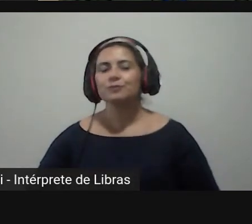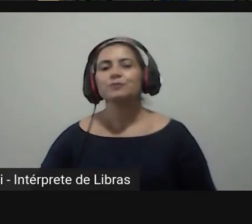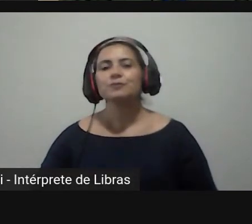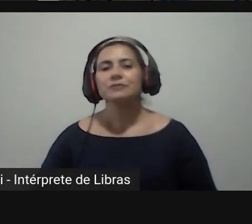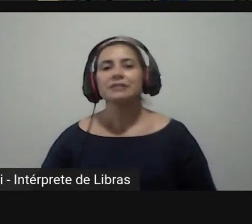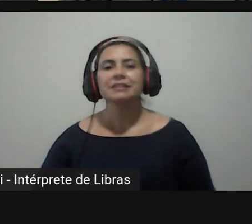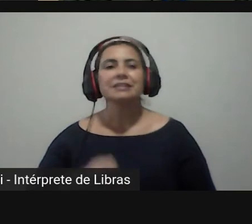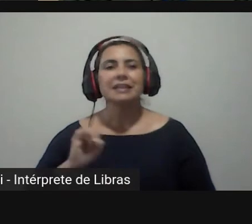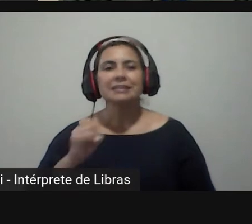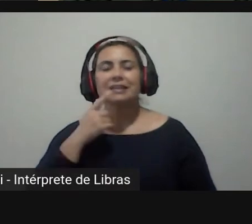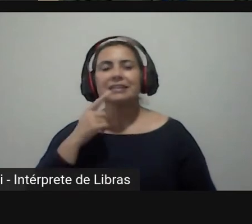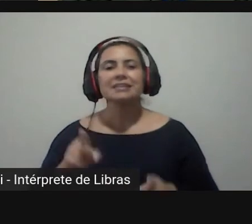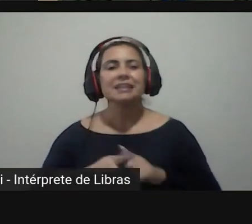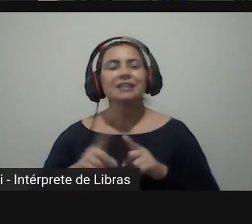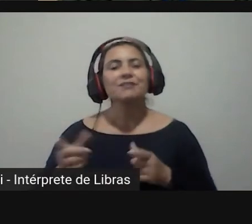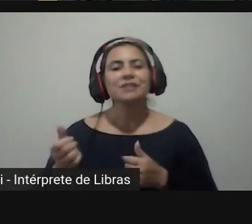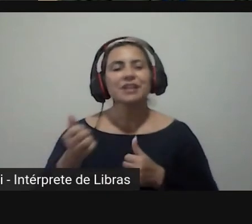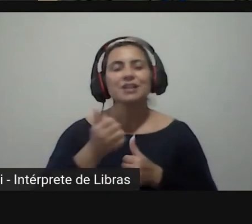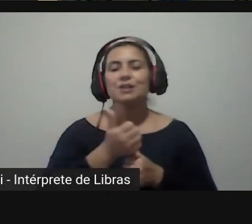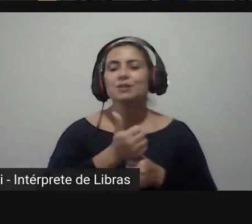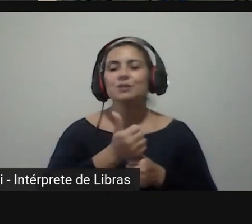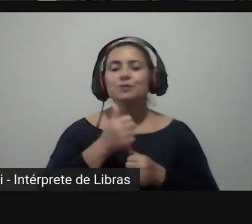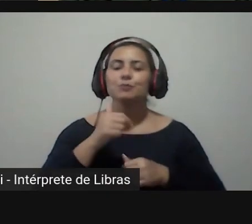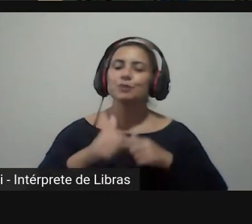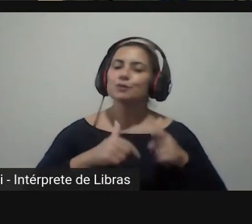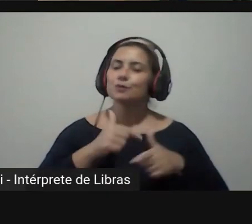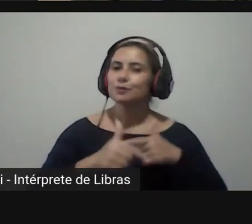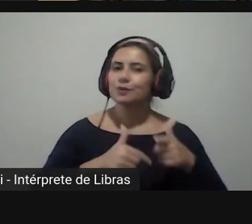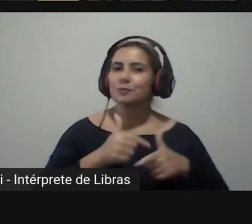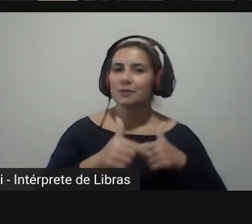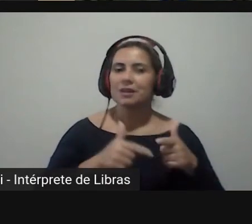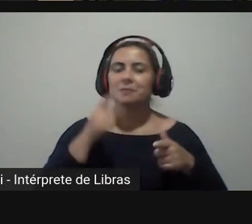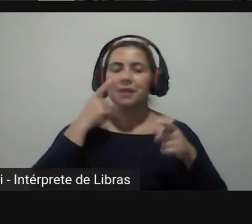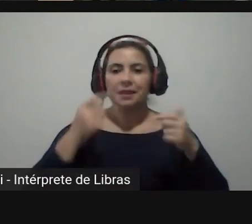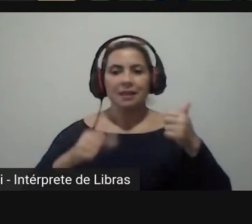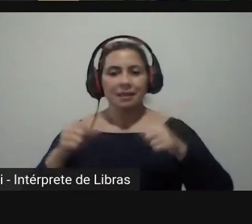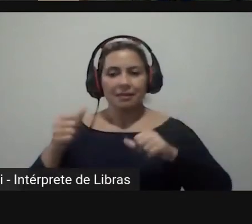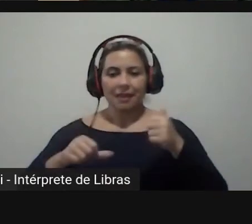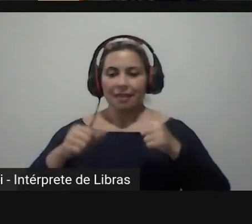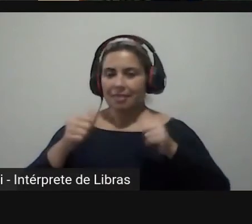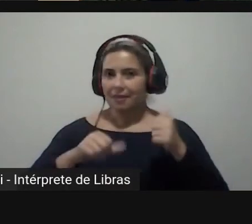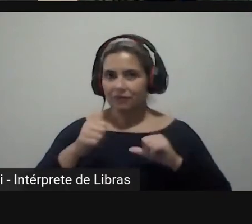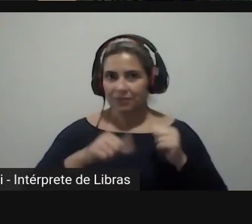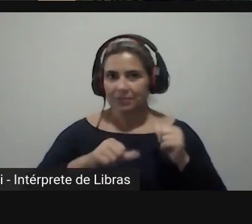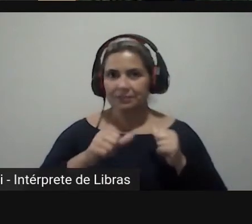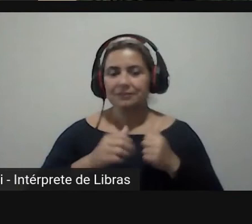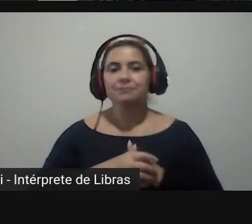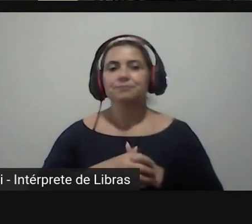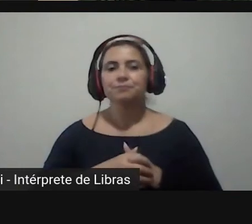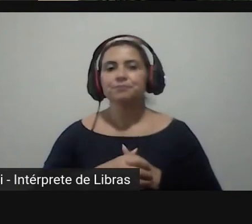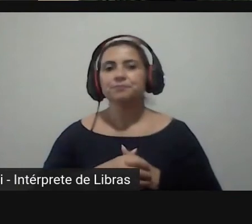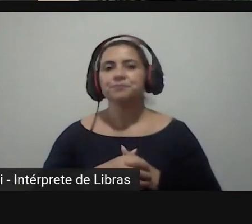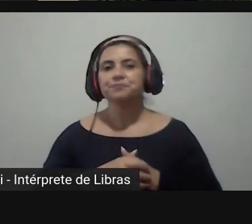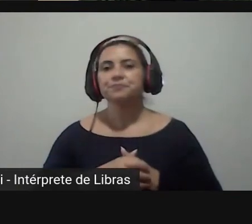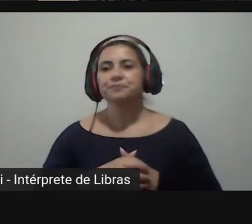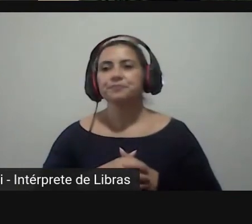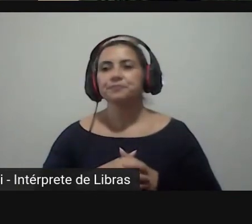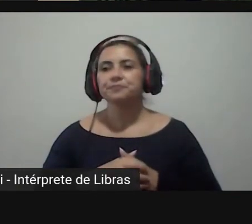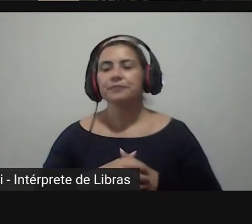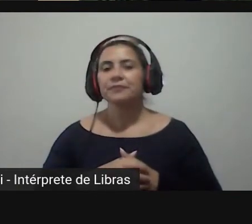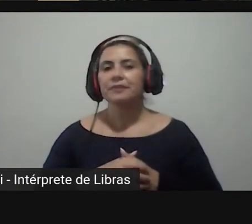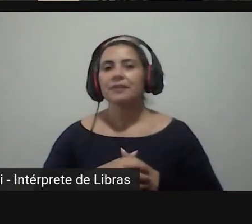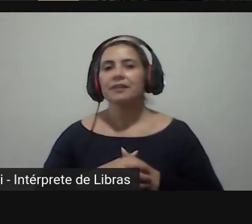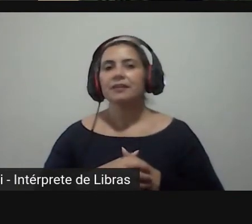nós vamos substituir o trabalho pela avaliação nós vamos avaliar a própria avaliação exatamente a vai passar a fazer só avaliação isso